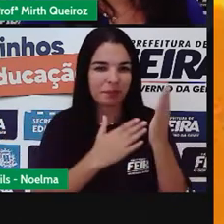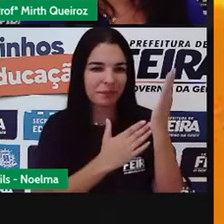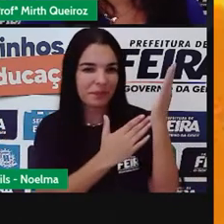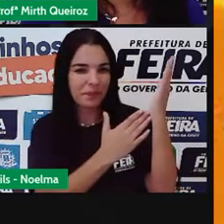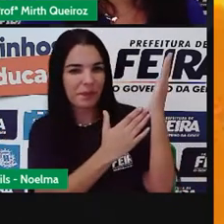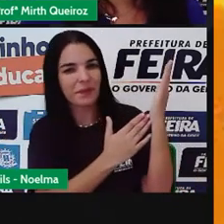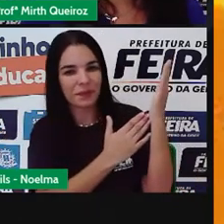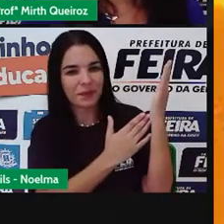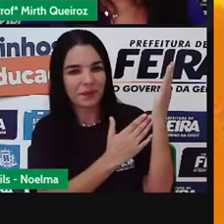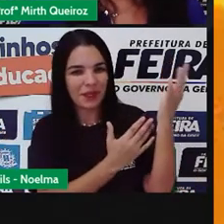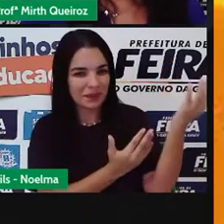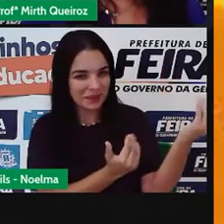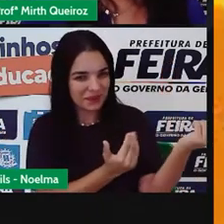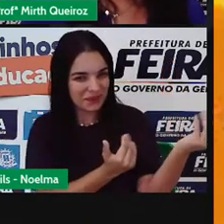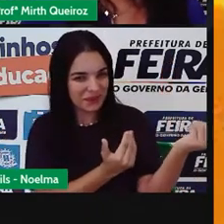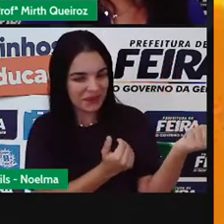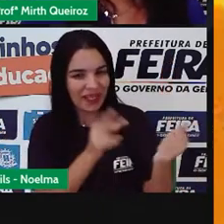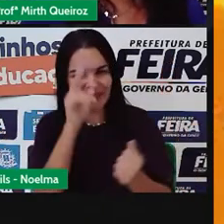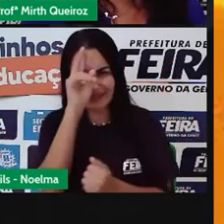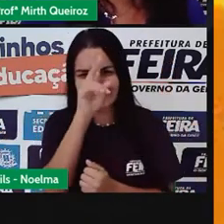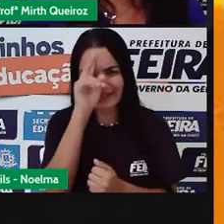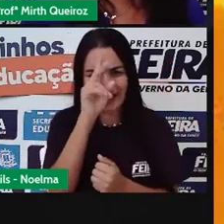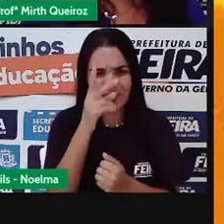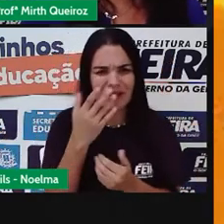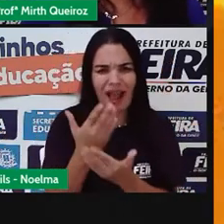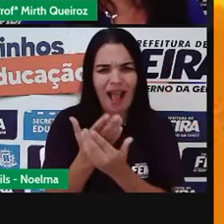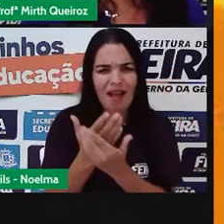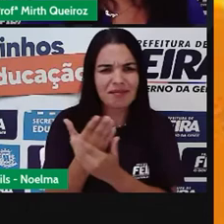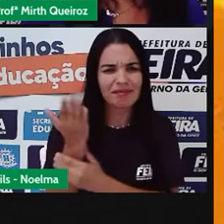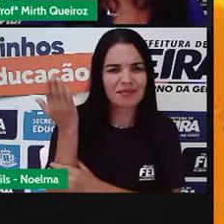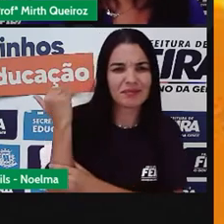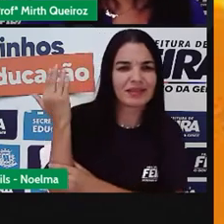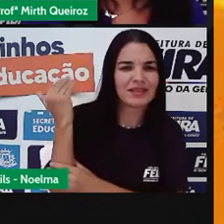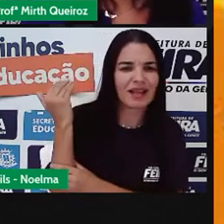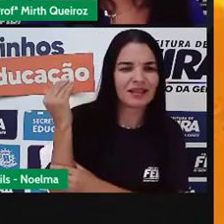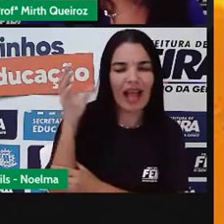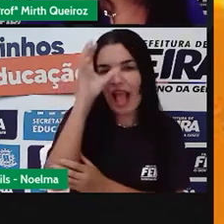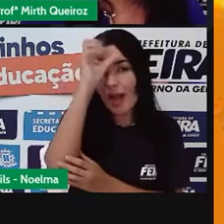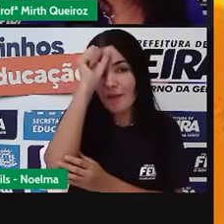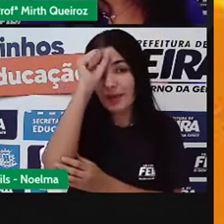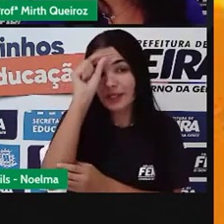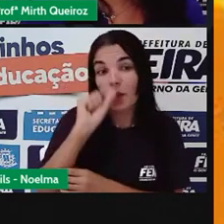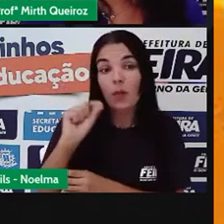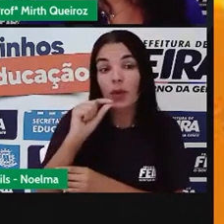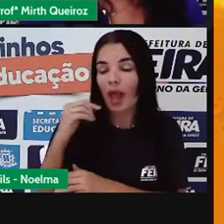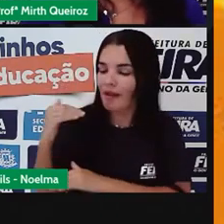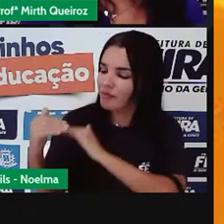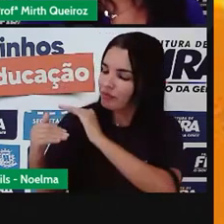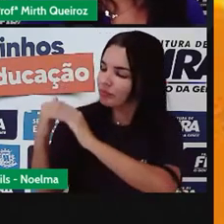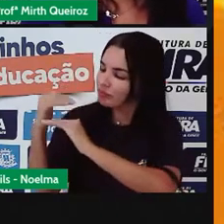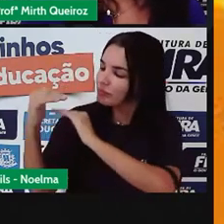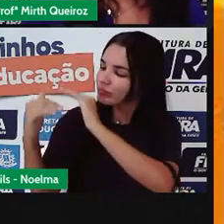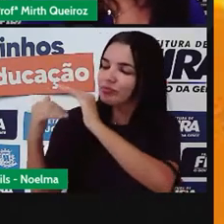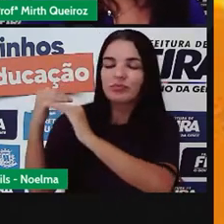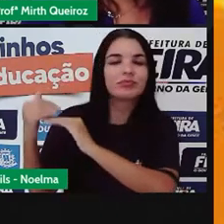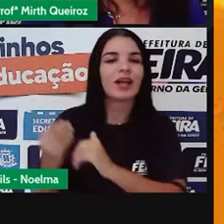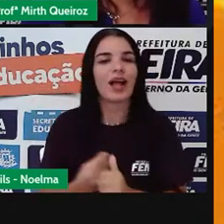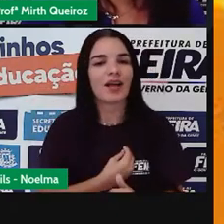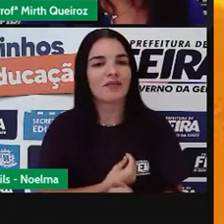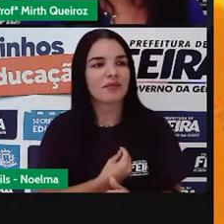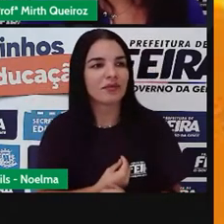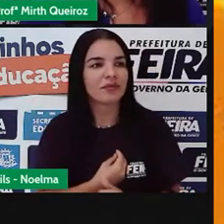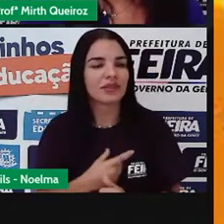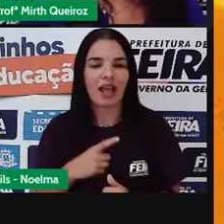puberdade. Lembra que na outra aula nós falamos sobre as fases da nossa vida, né? Que vem aí a